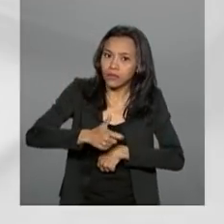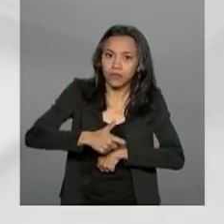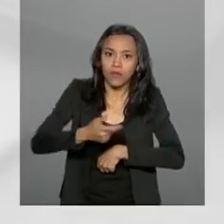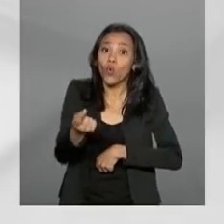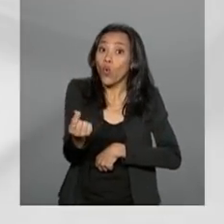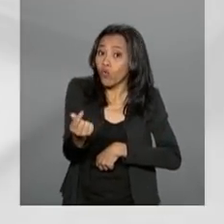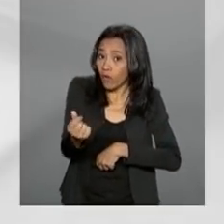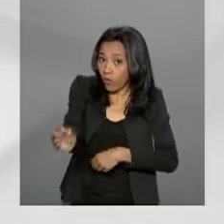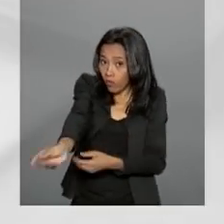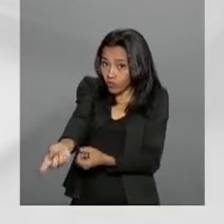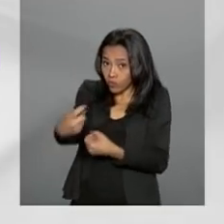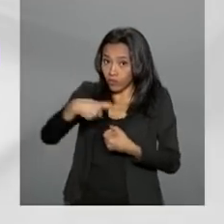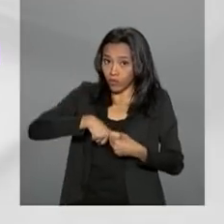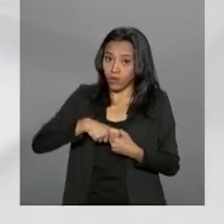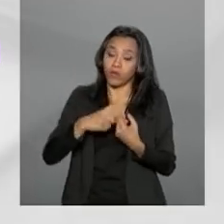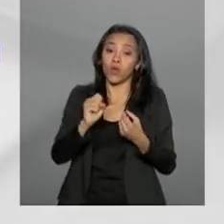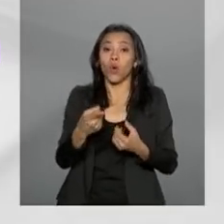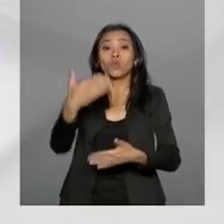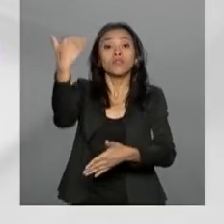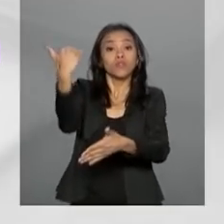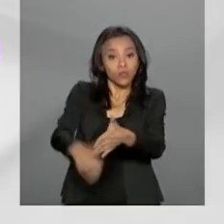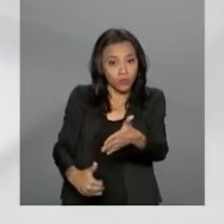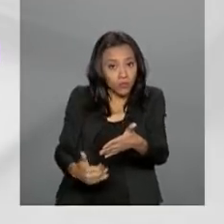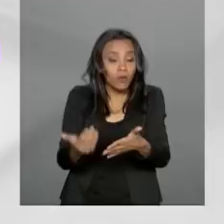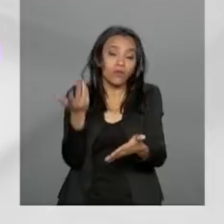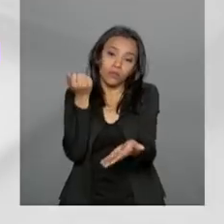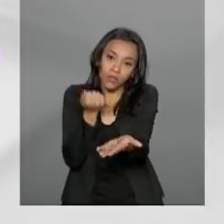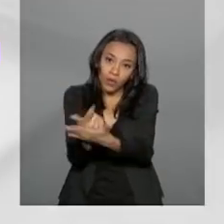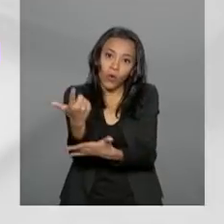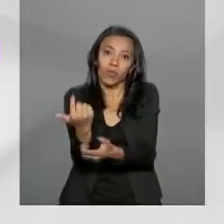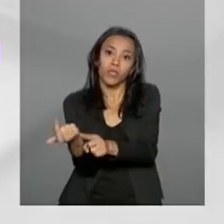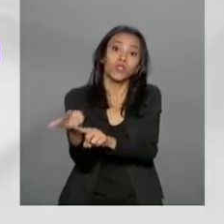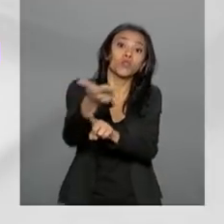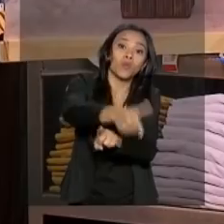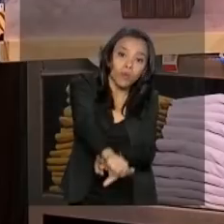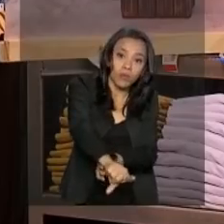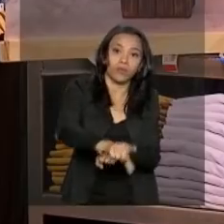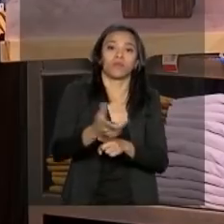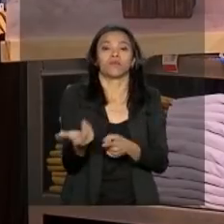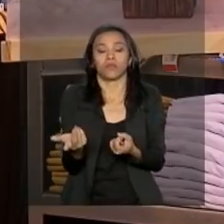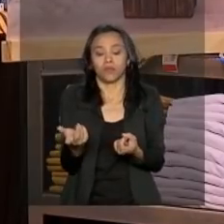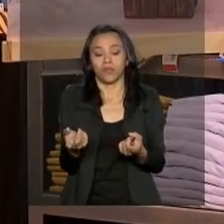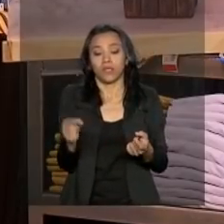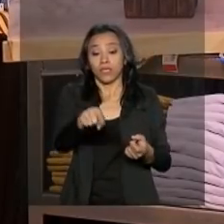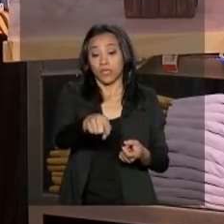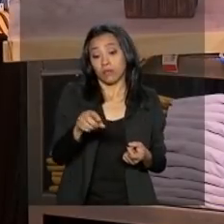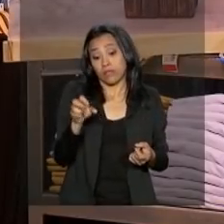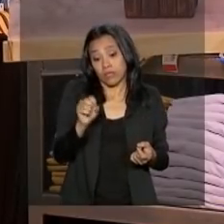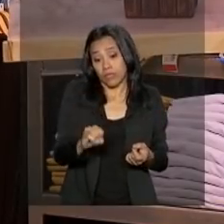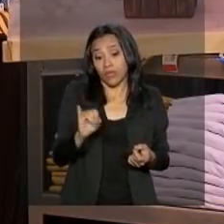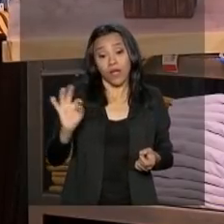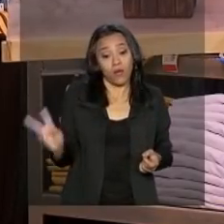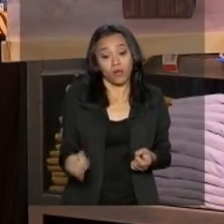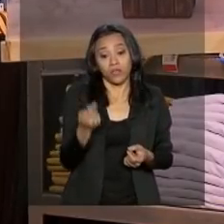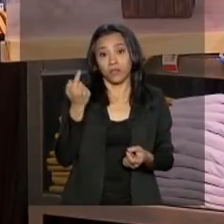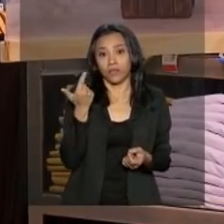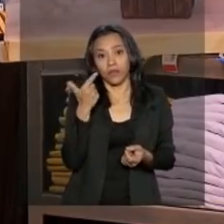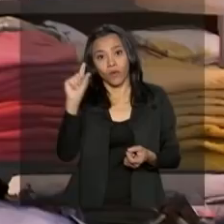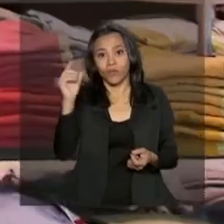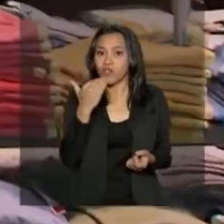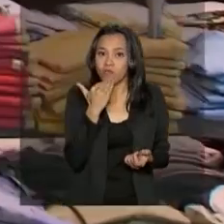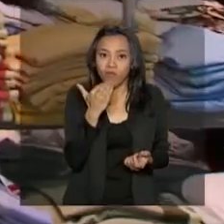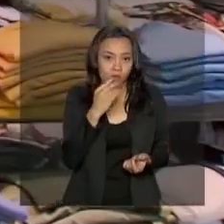quantia paga ou o abatimento do preço na compra do outro produto. Em outras situações que não seja de